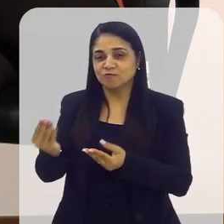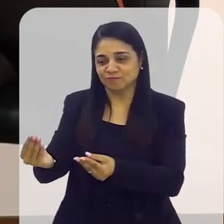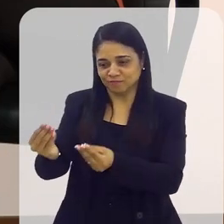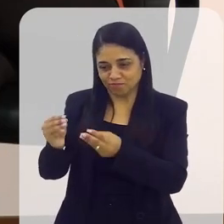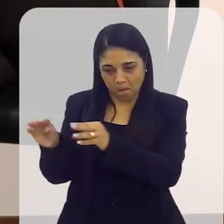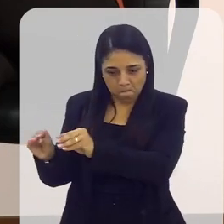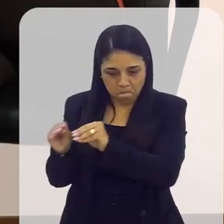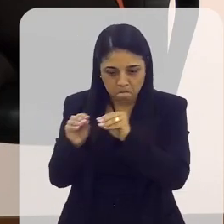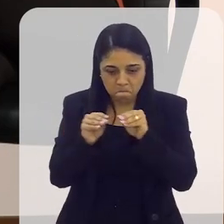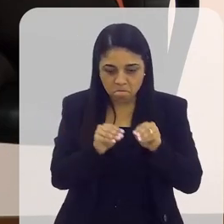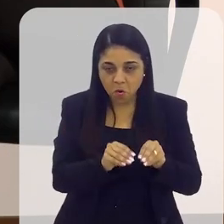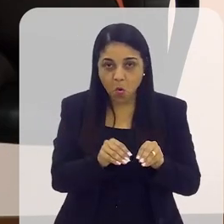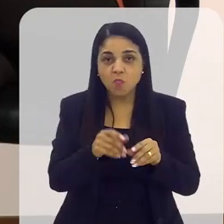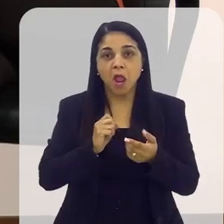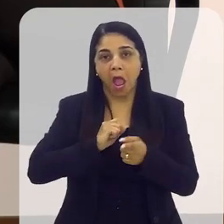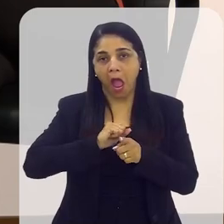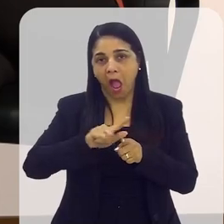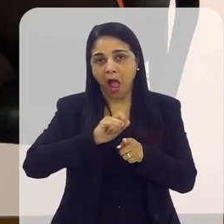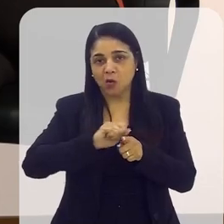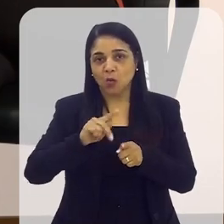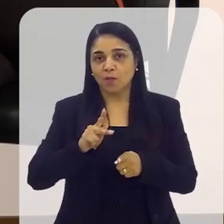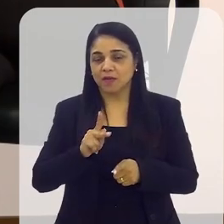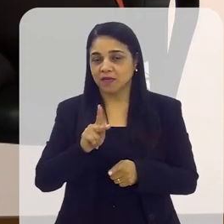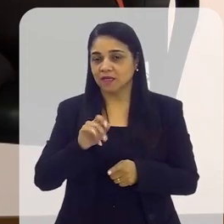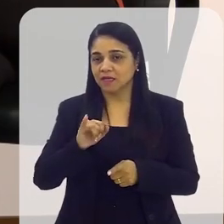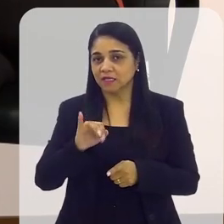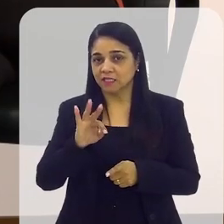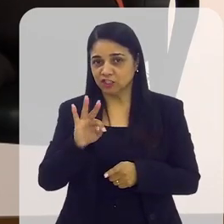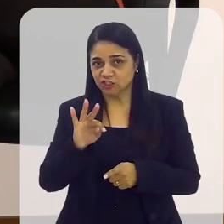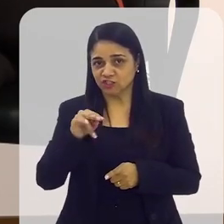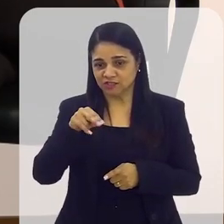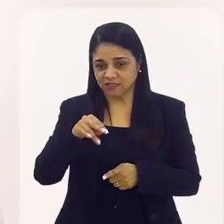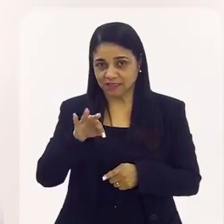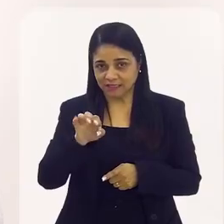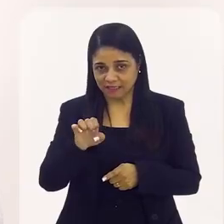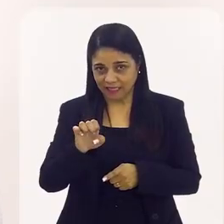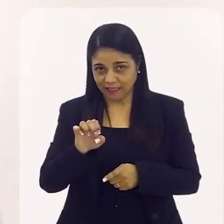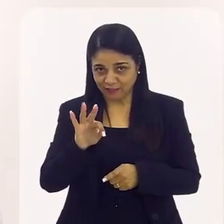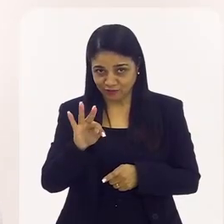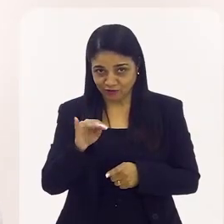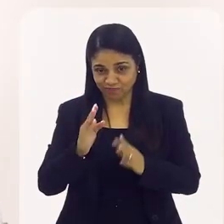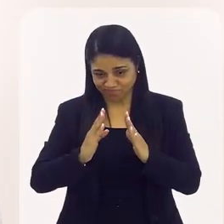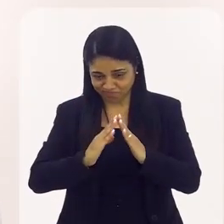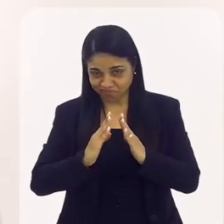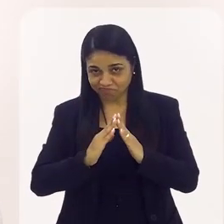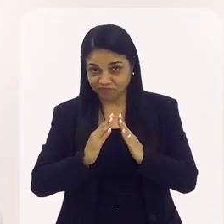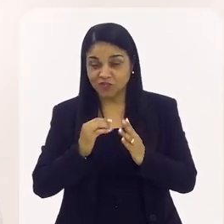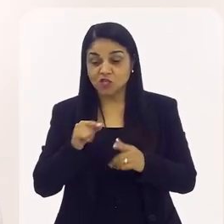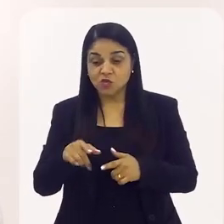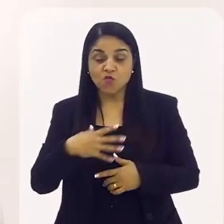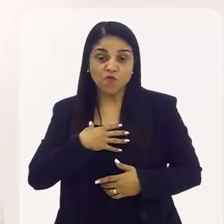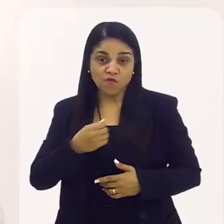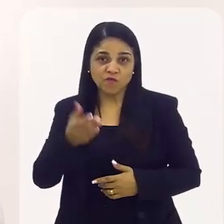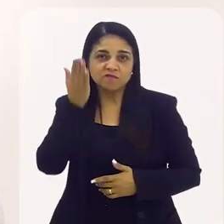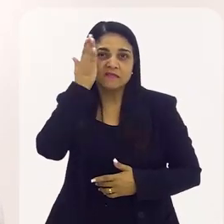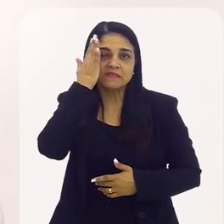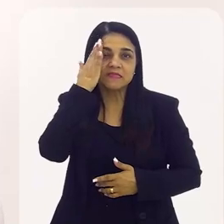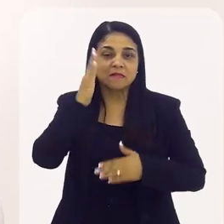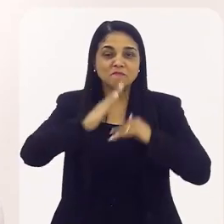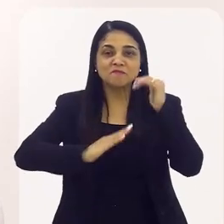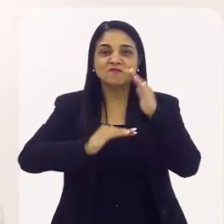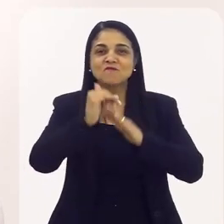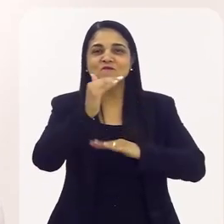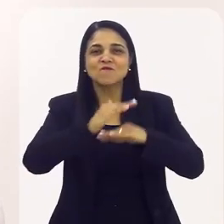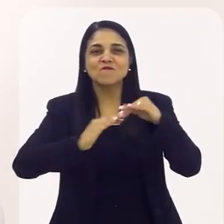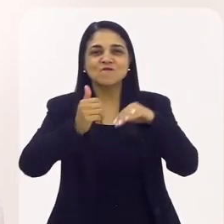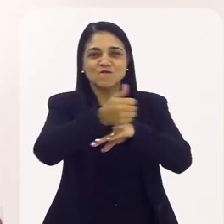pôde alugar uma kitnet. E o melhor, do filho poder saber da profissão dela.